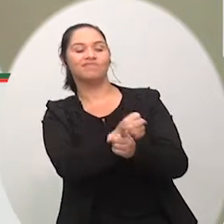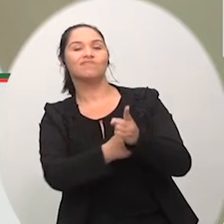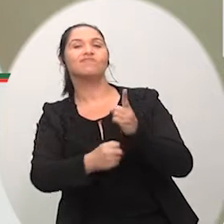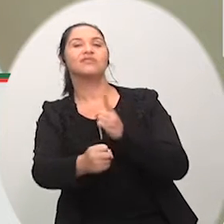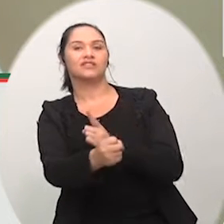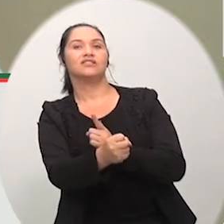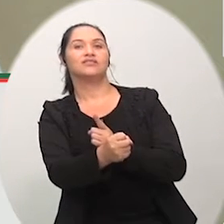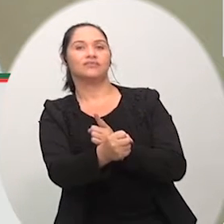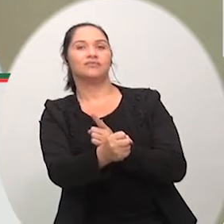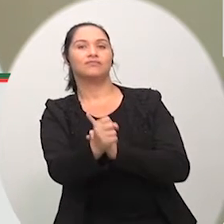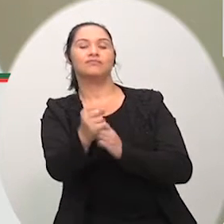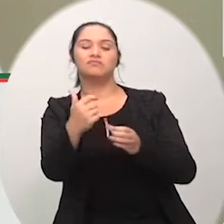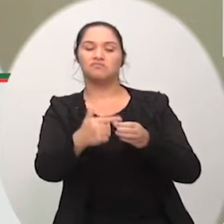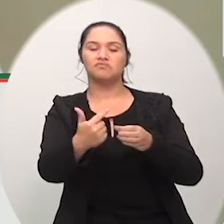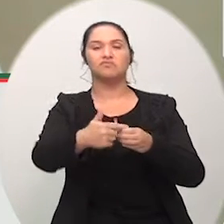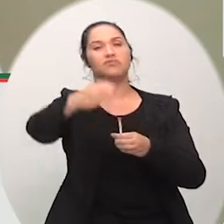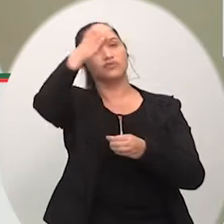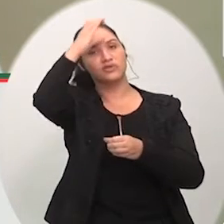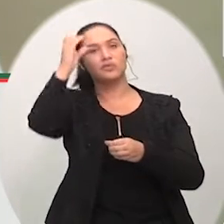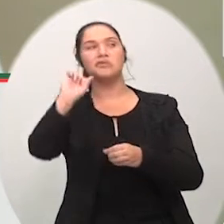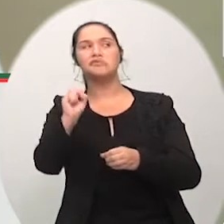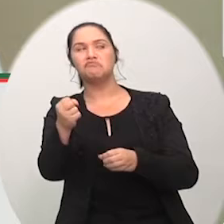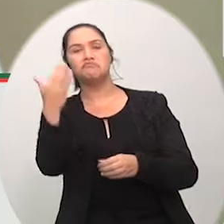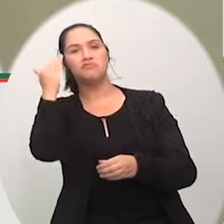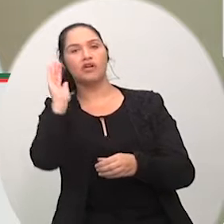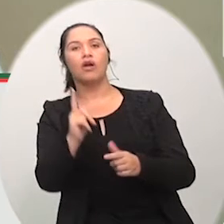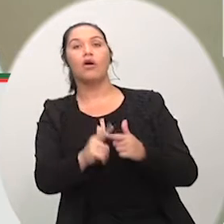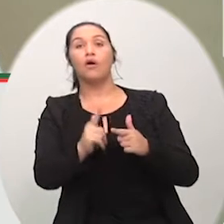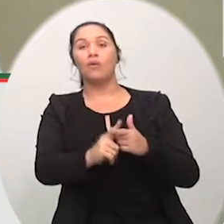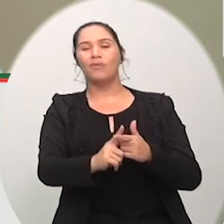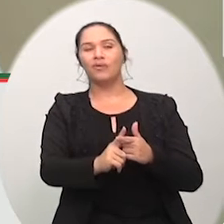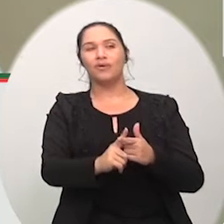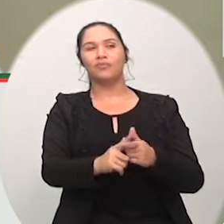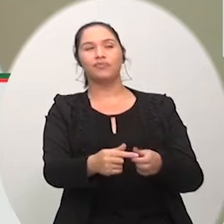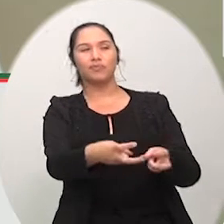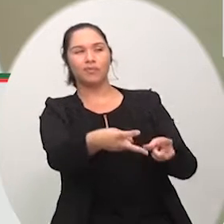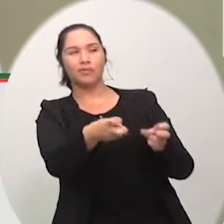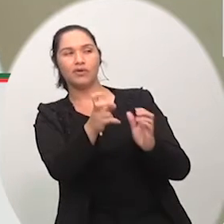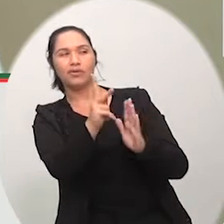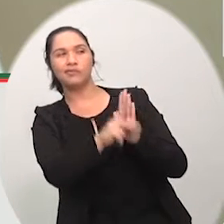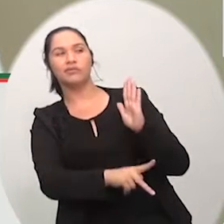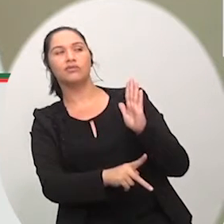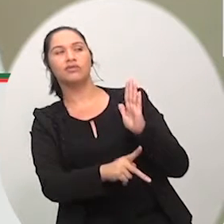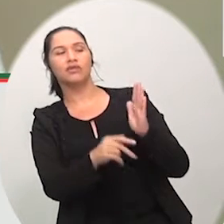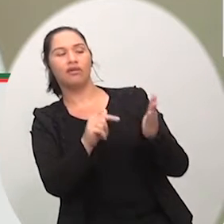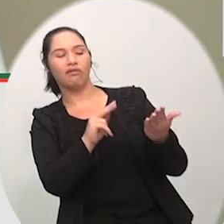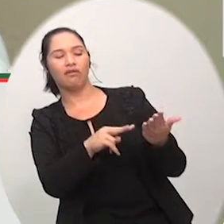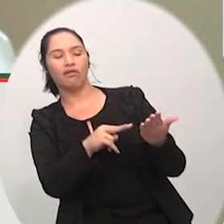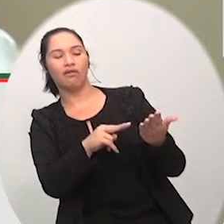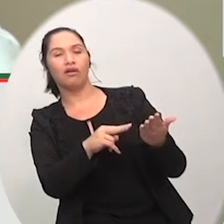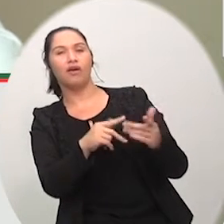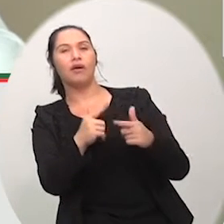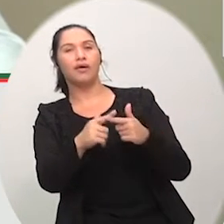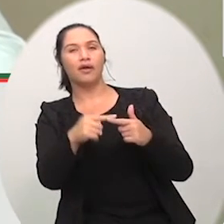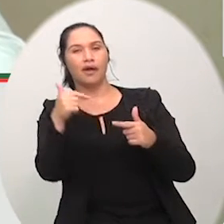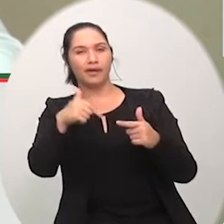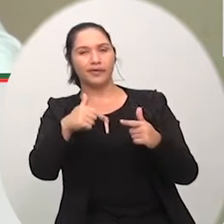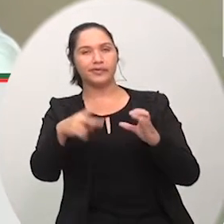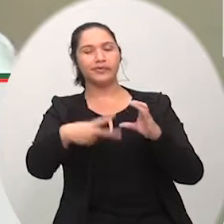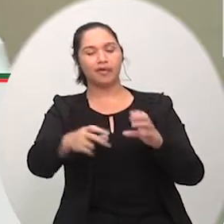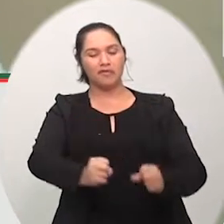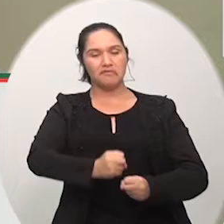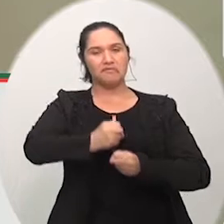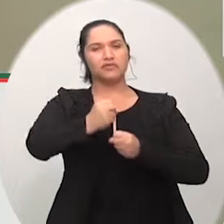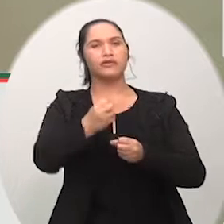cristiumense. Por quê? Porque era um projeto que ele foi defendido nessa casa, de uma